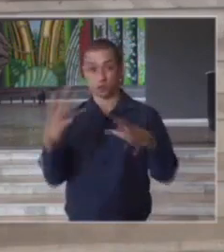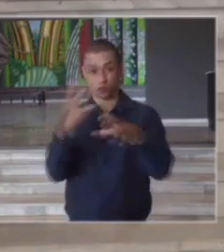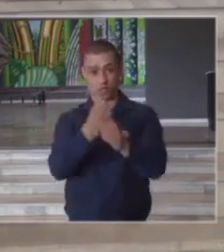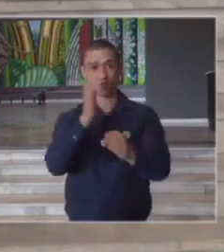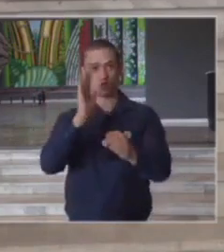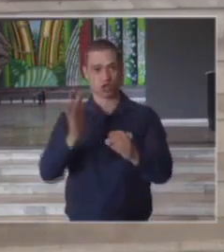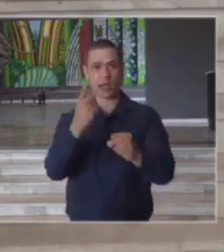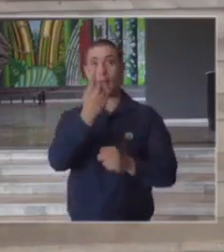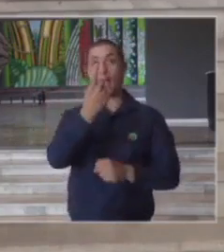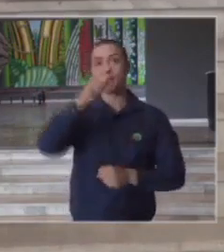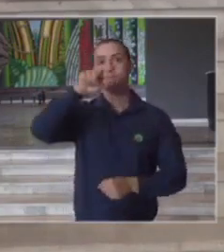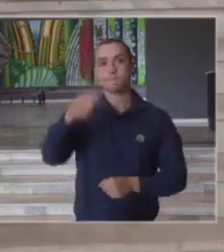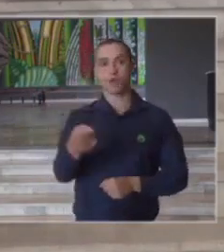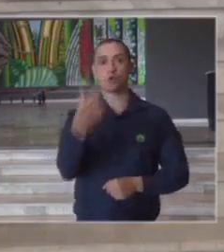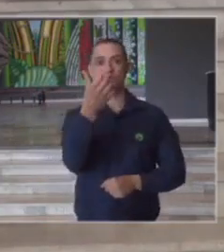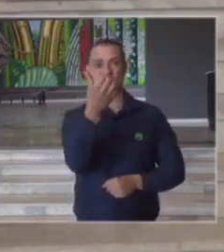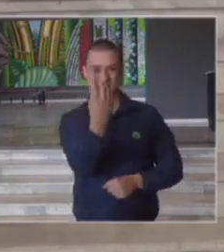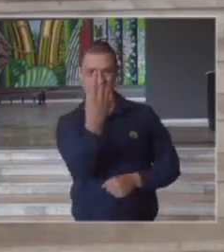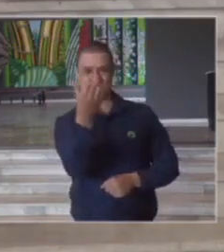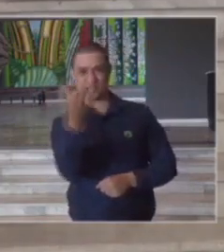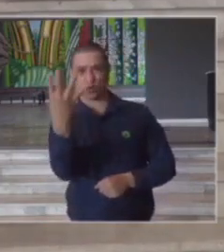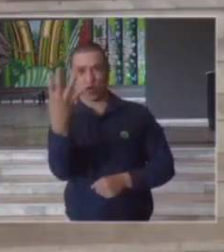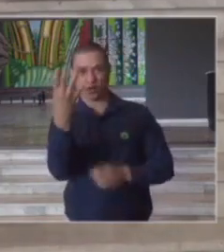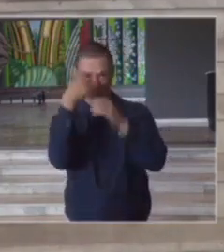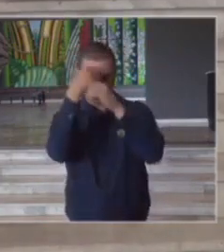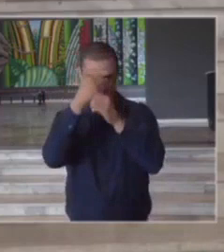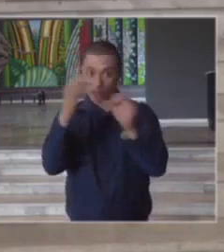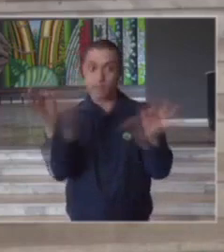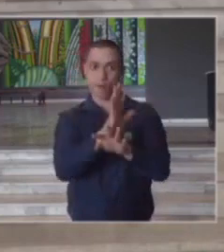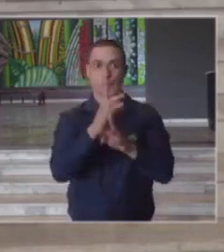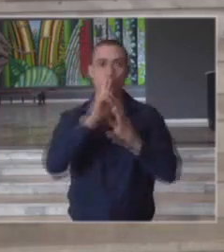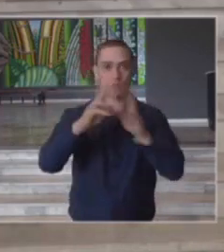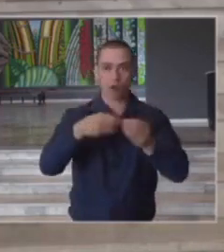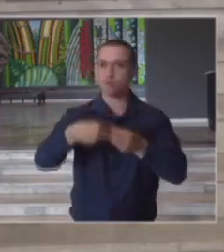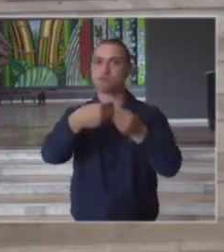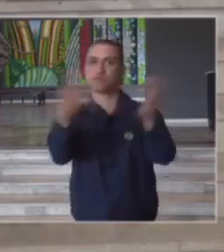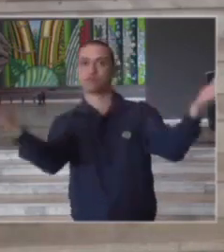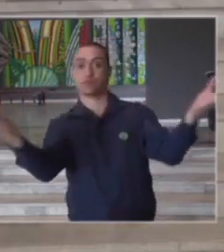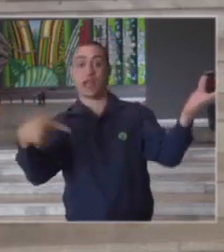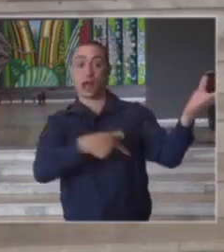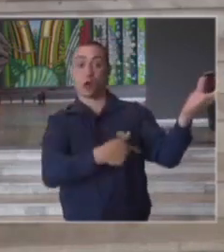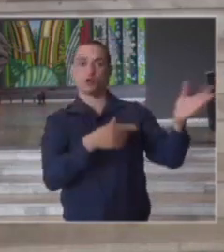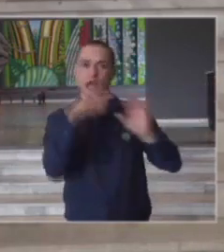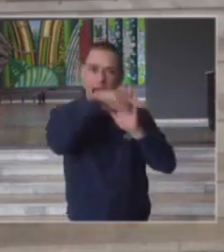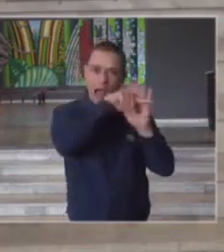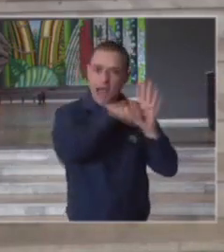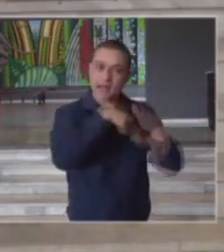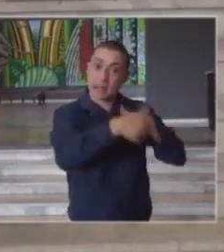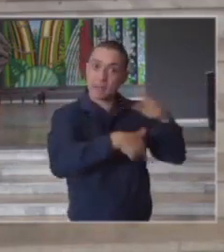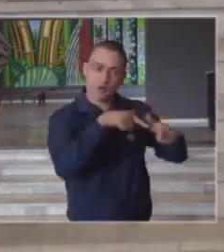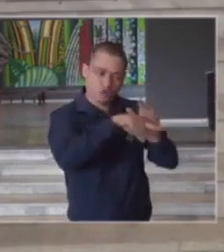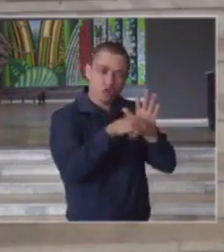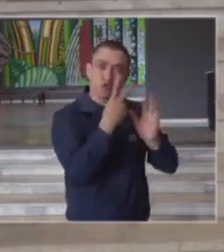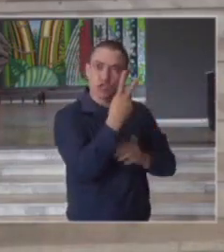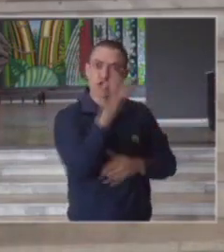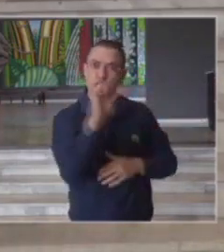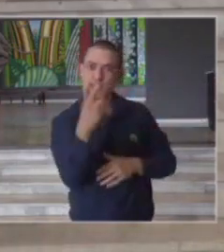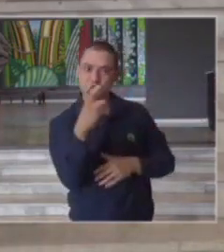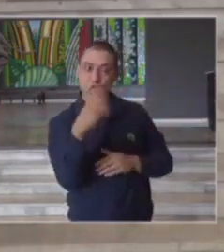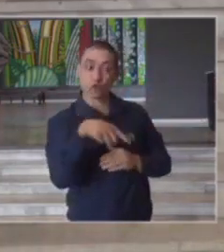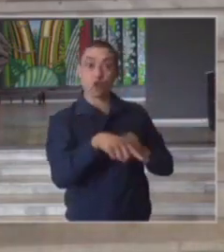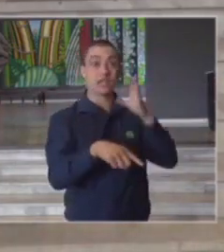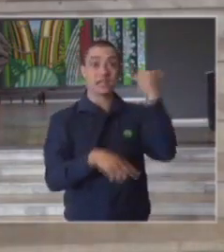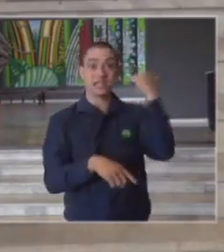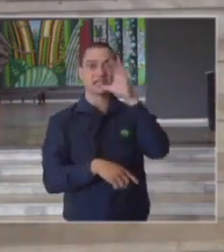liberados 1.164 exames e estão em processamento 295 e no